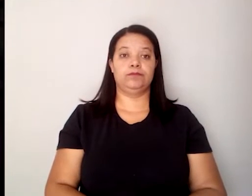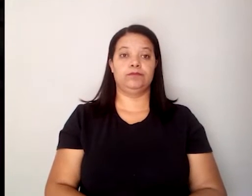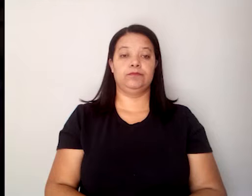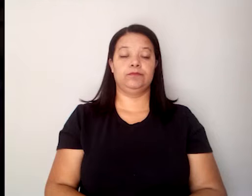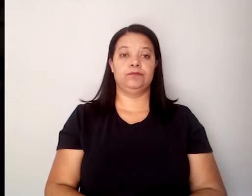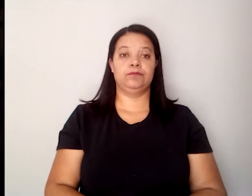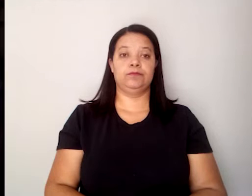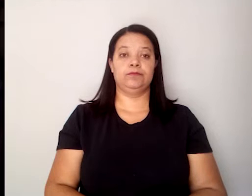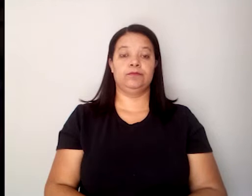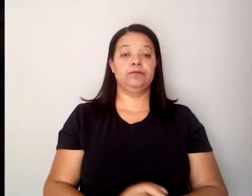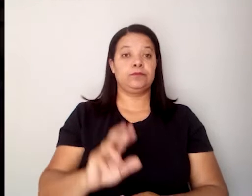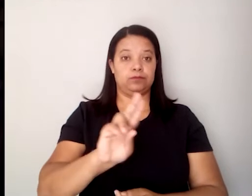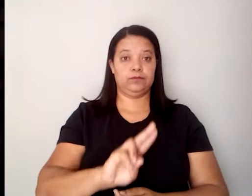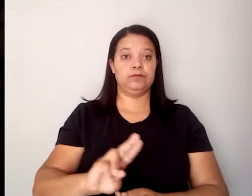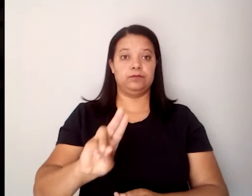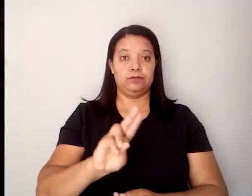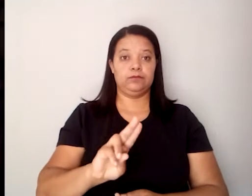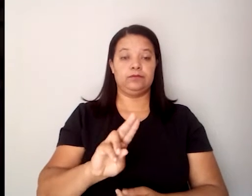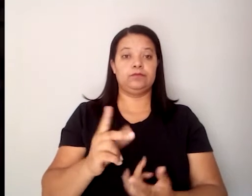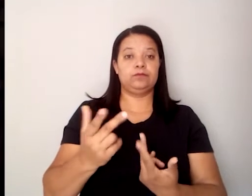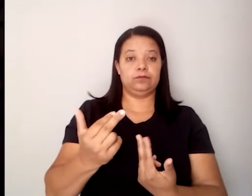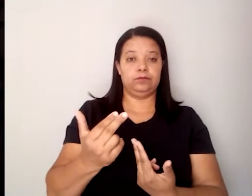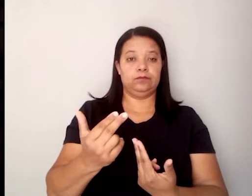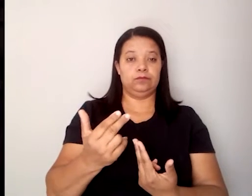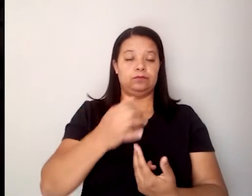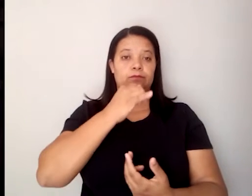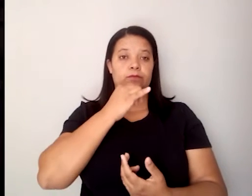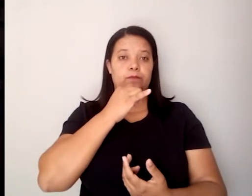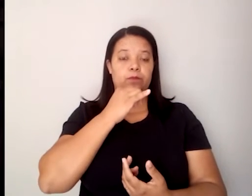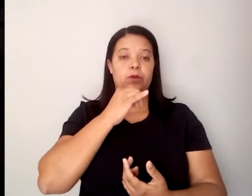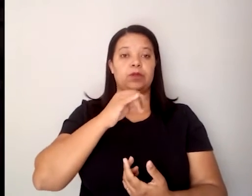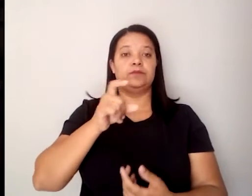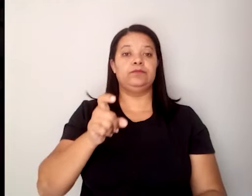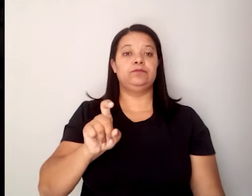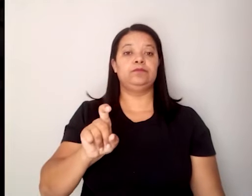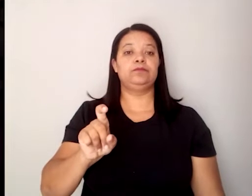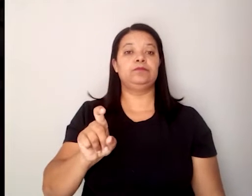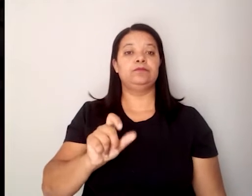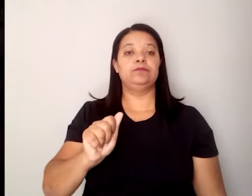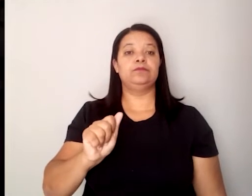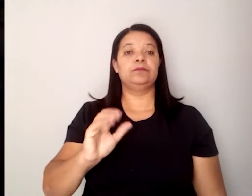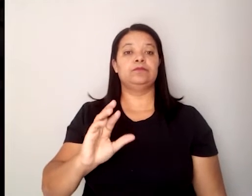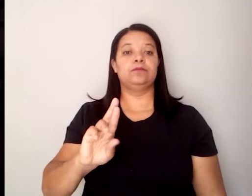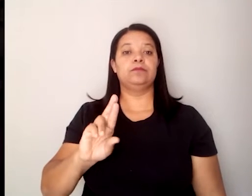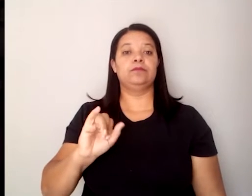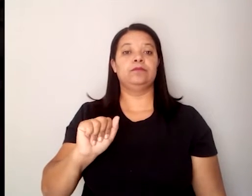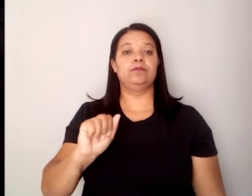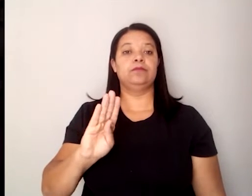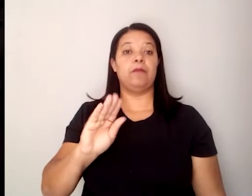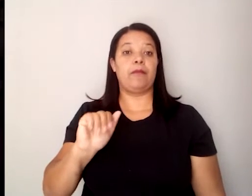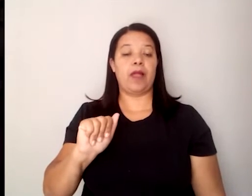em uso, como é o caso dos Chacriabá, que normalmente falam a língua portuguesa,